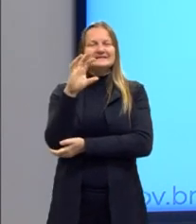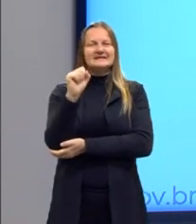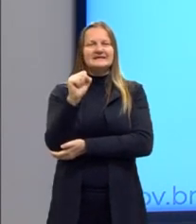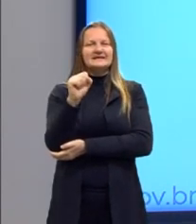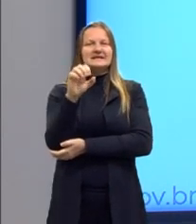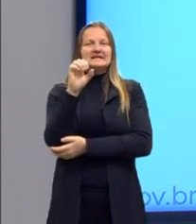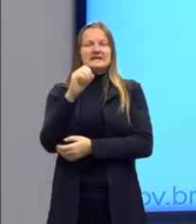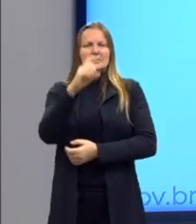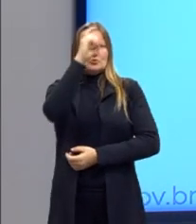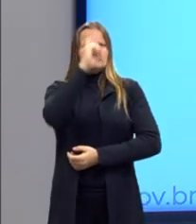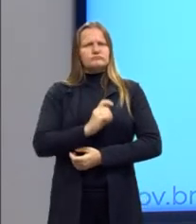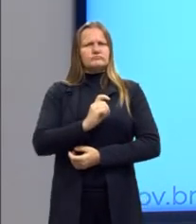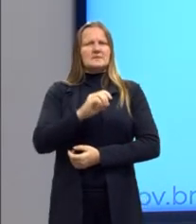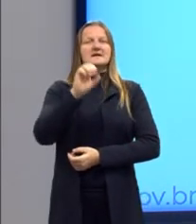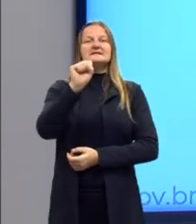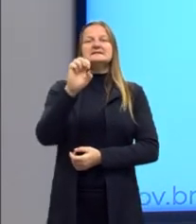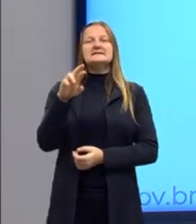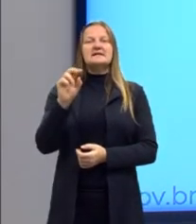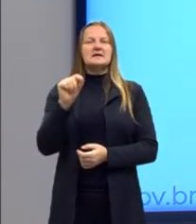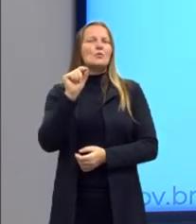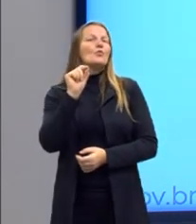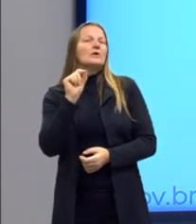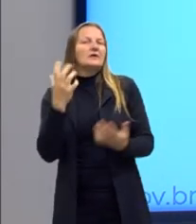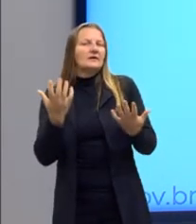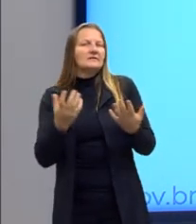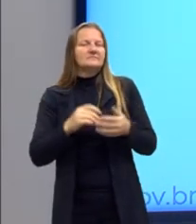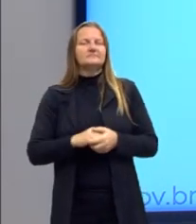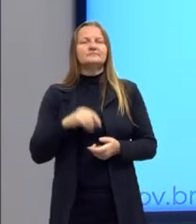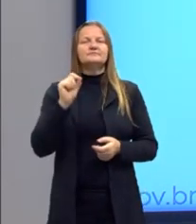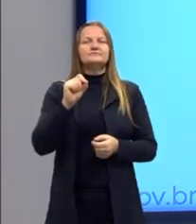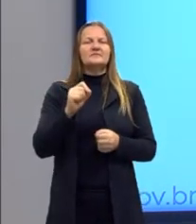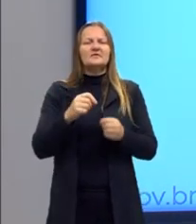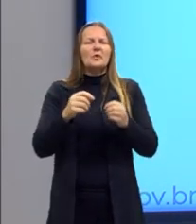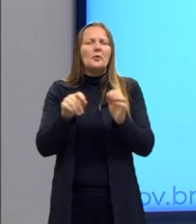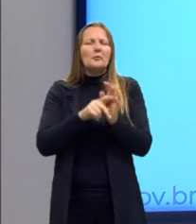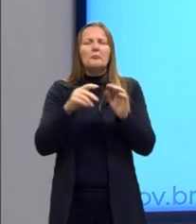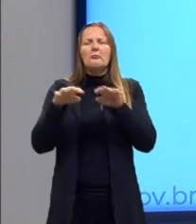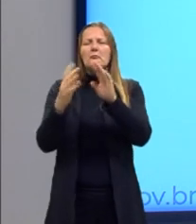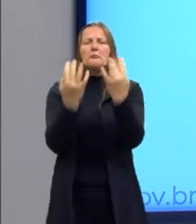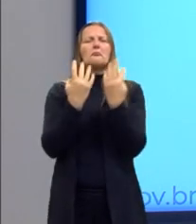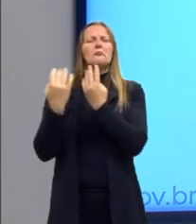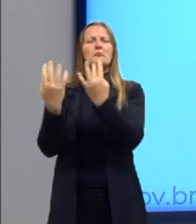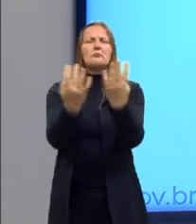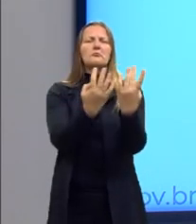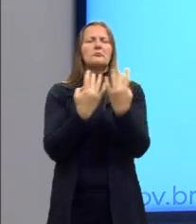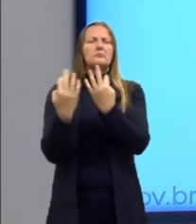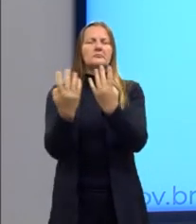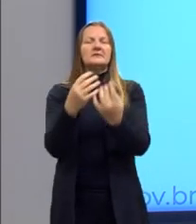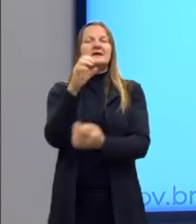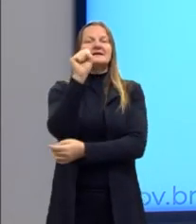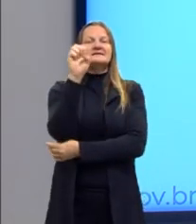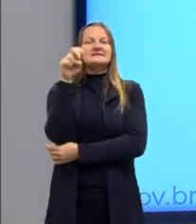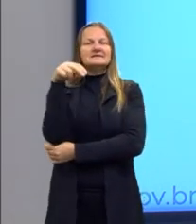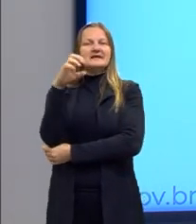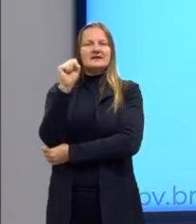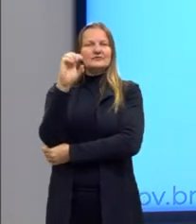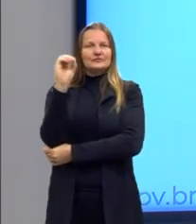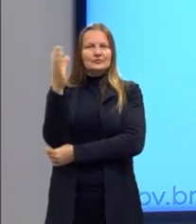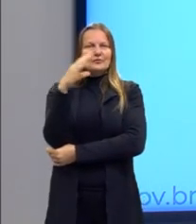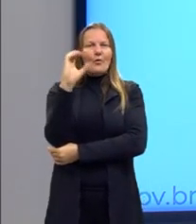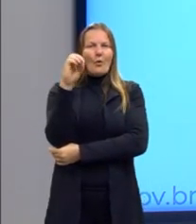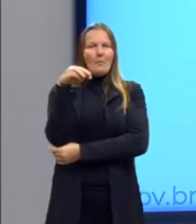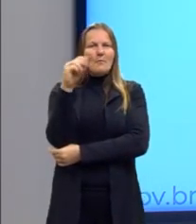Sair do senso comum, sair desse mundo, sair das explicações meramente físicas ou aprofundar as